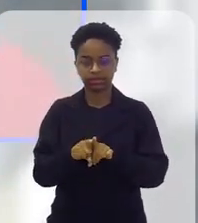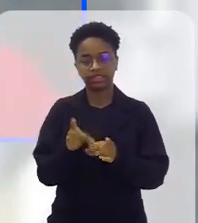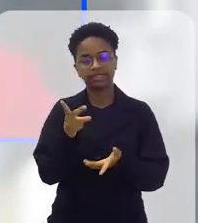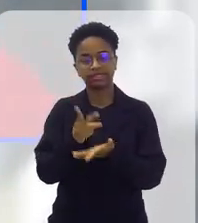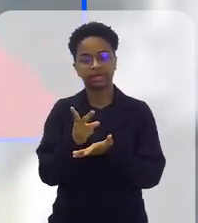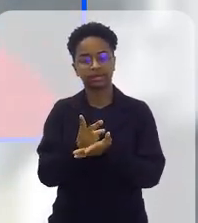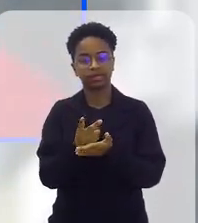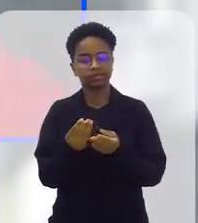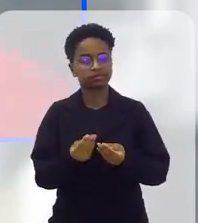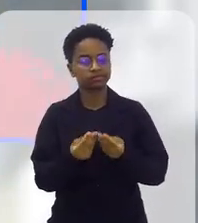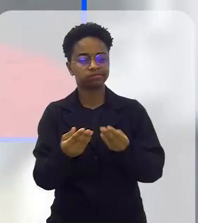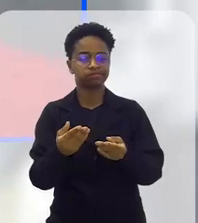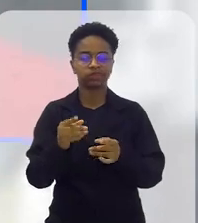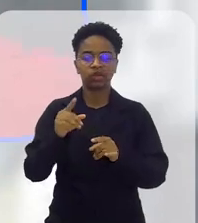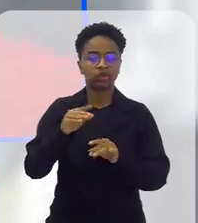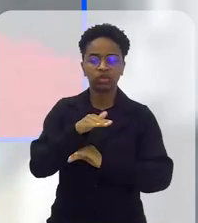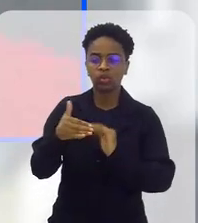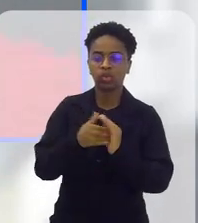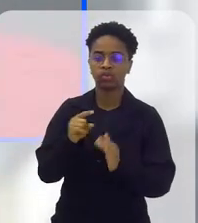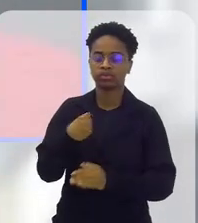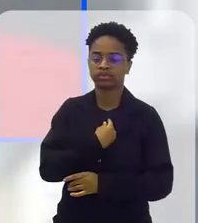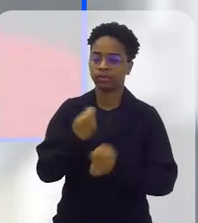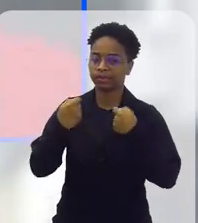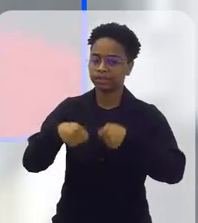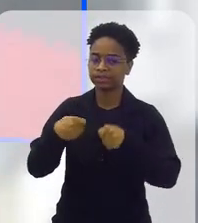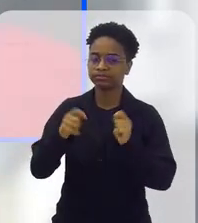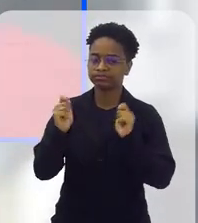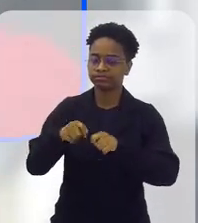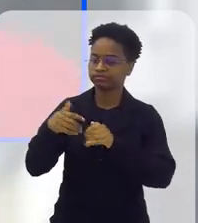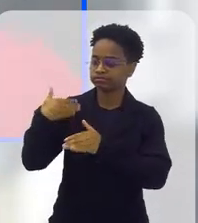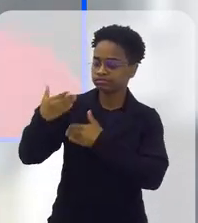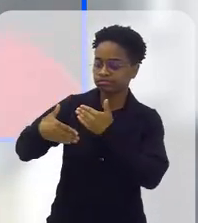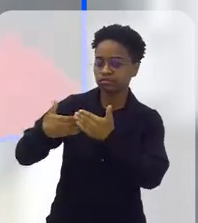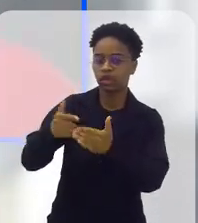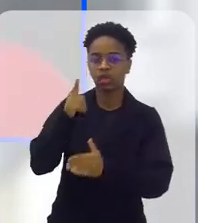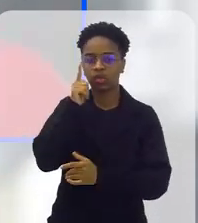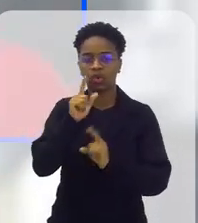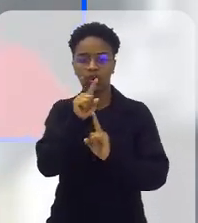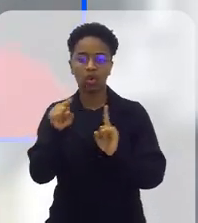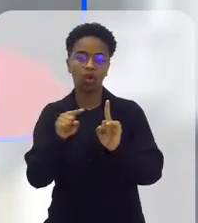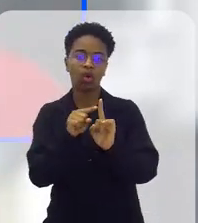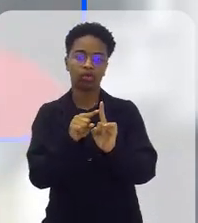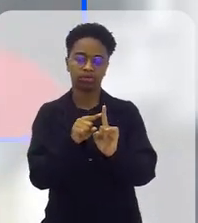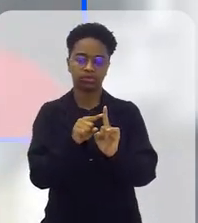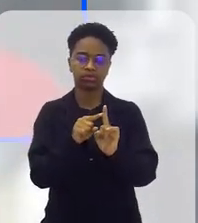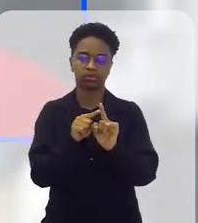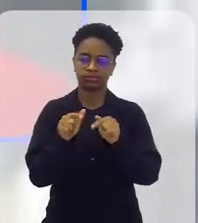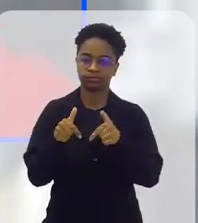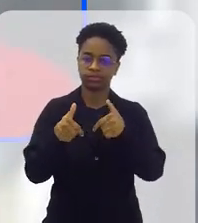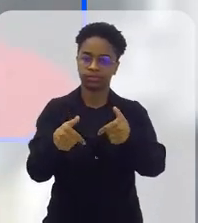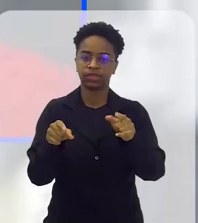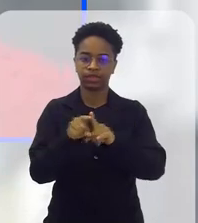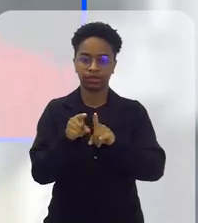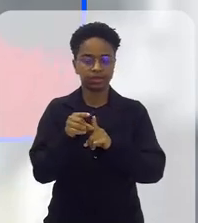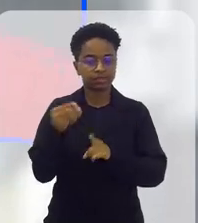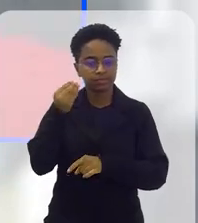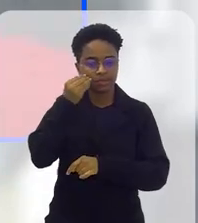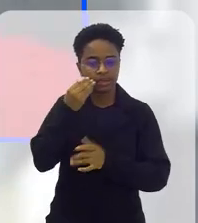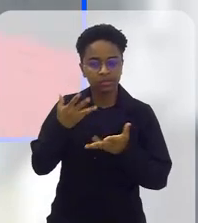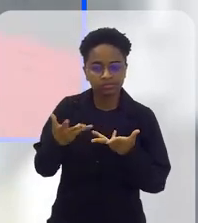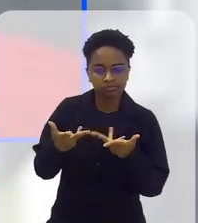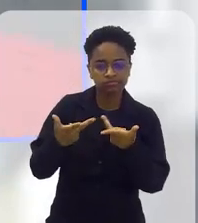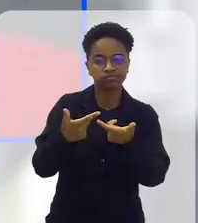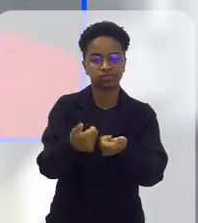todas as ferramentas possíveis para que a gente consiga, cada vez mais, atingir nosso objetivo e ir atrás do nosso